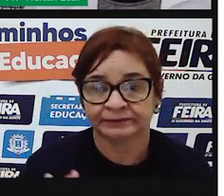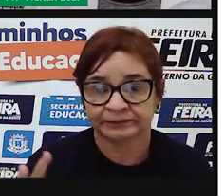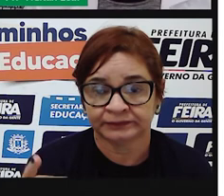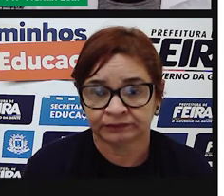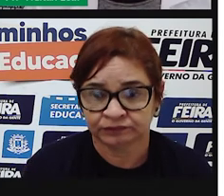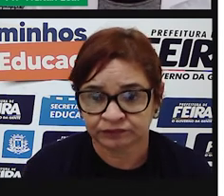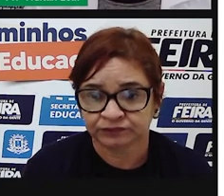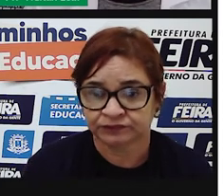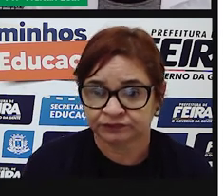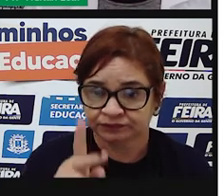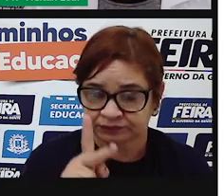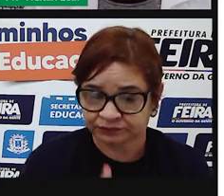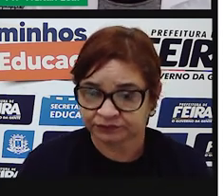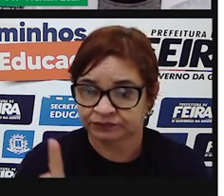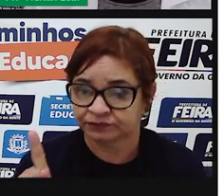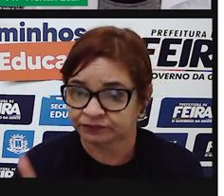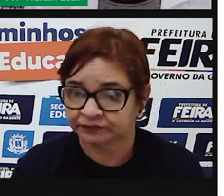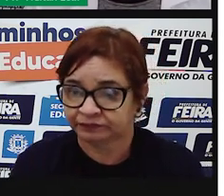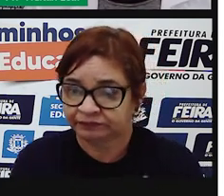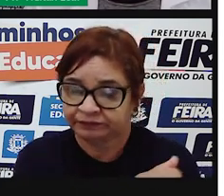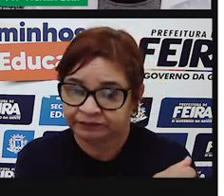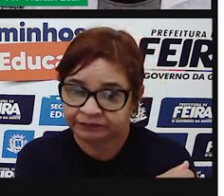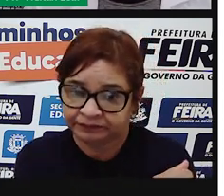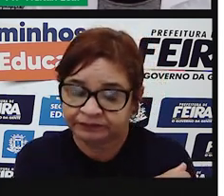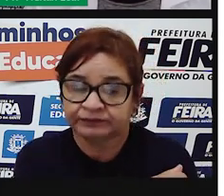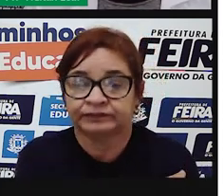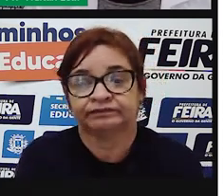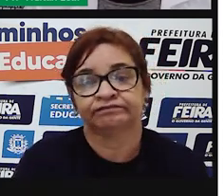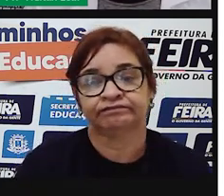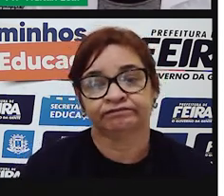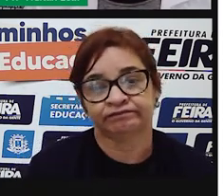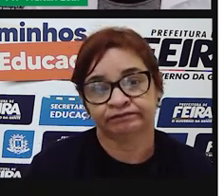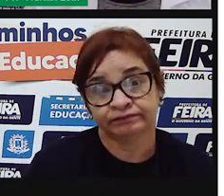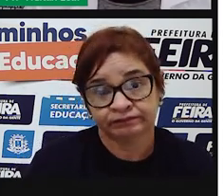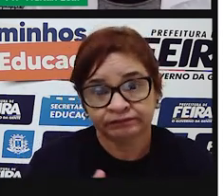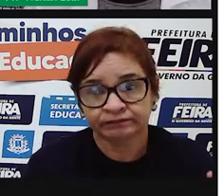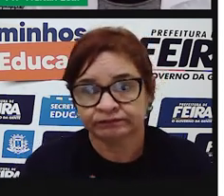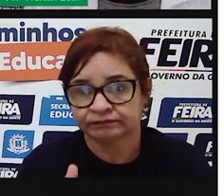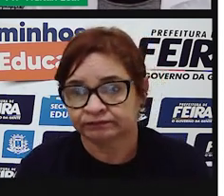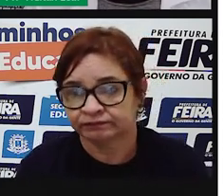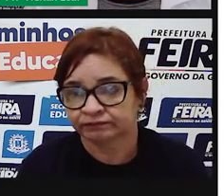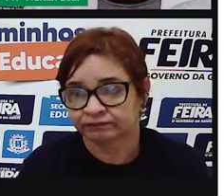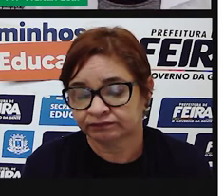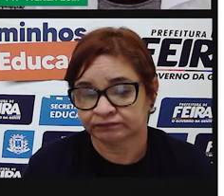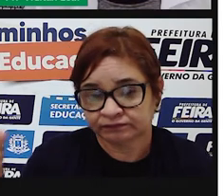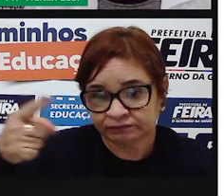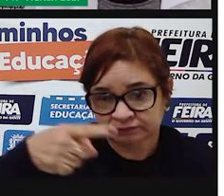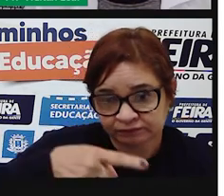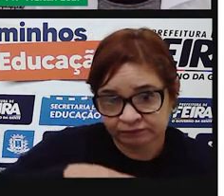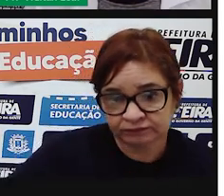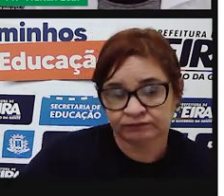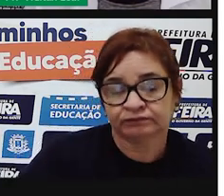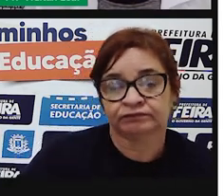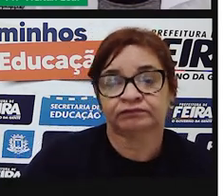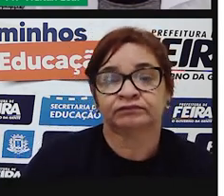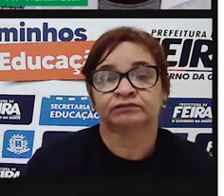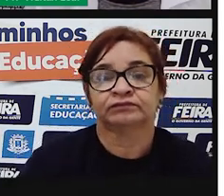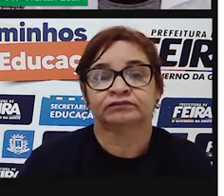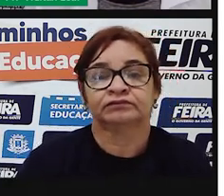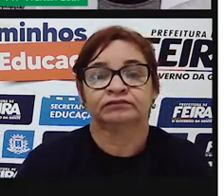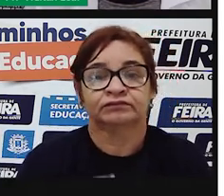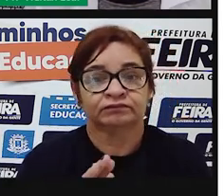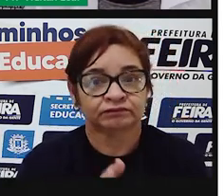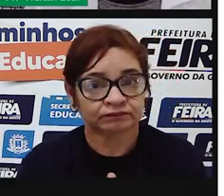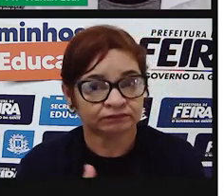professores, alunos e funcionários, desejam o retorno das aulas presenciais.